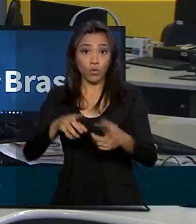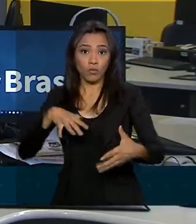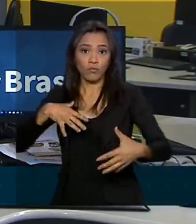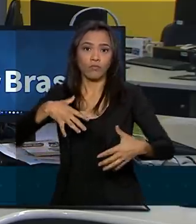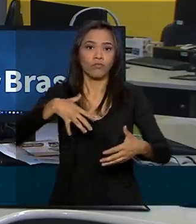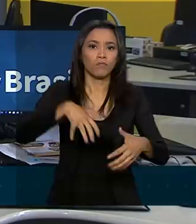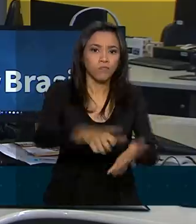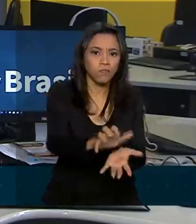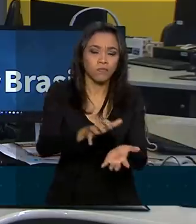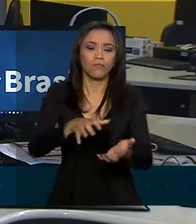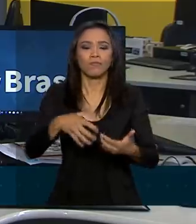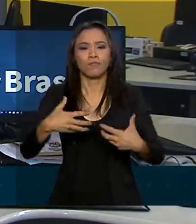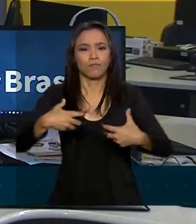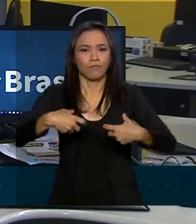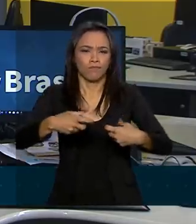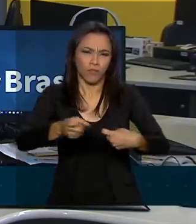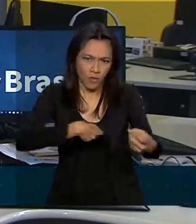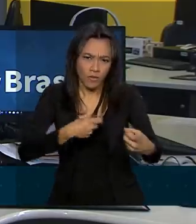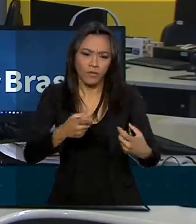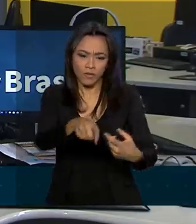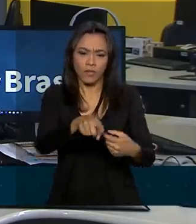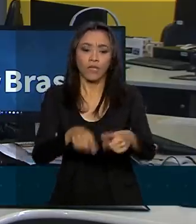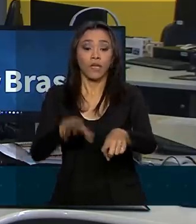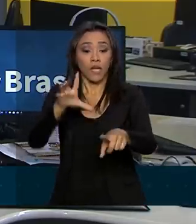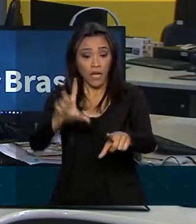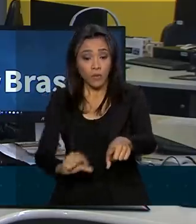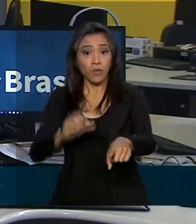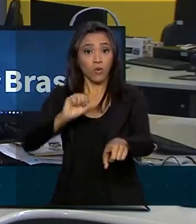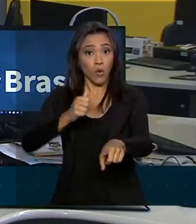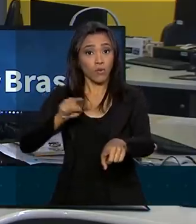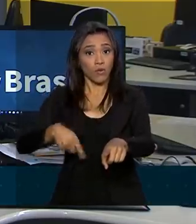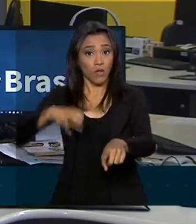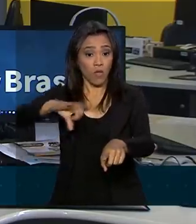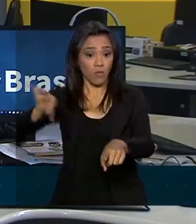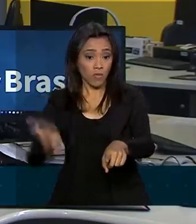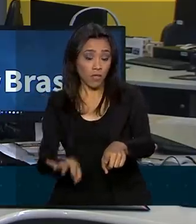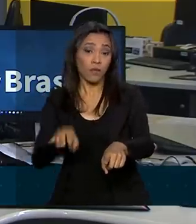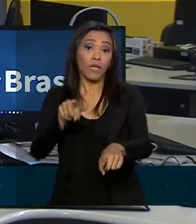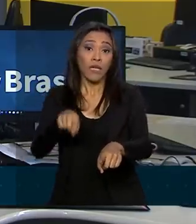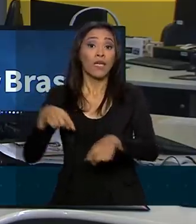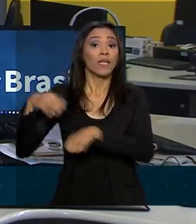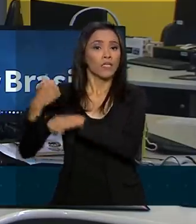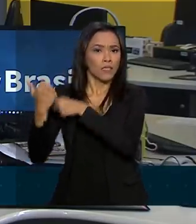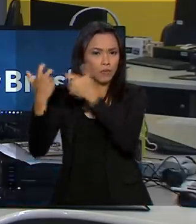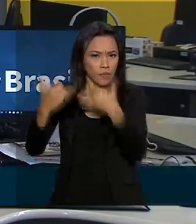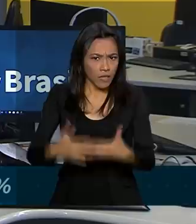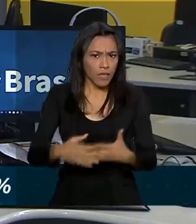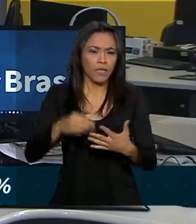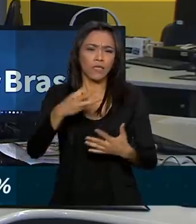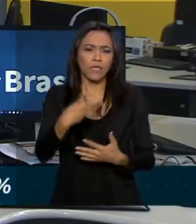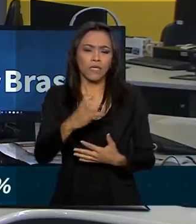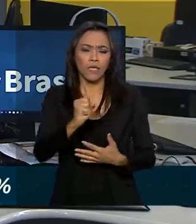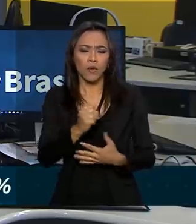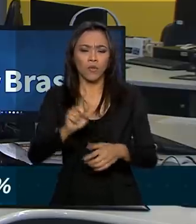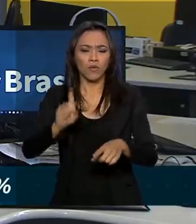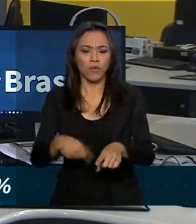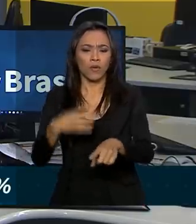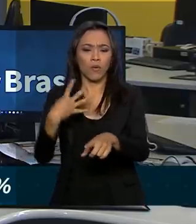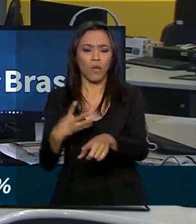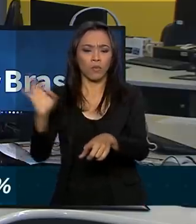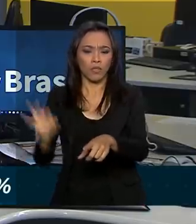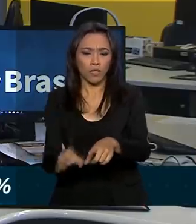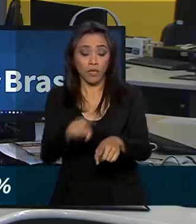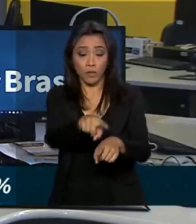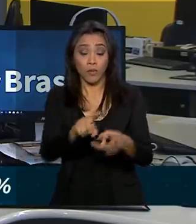de 11,9%. O Sinesp destaca ainda a redução em 38,4% nos crimes de